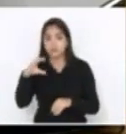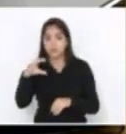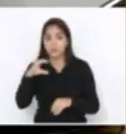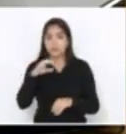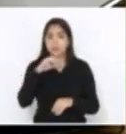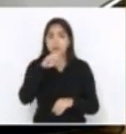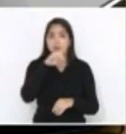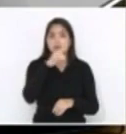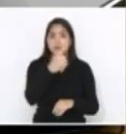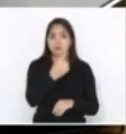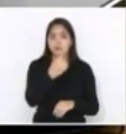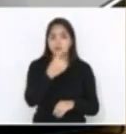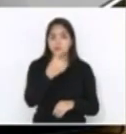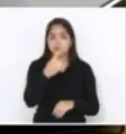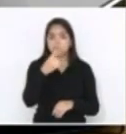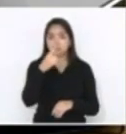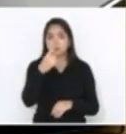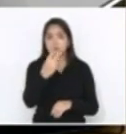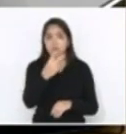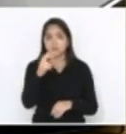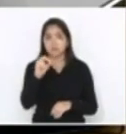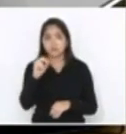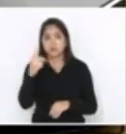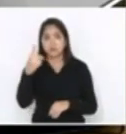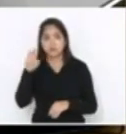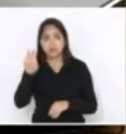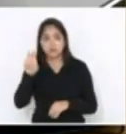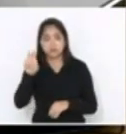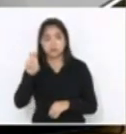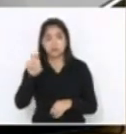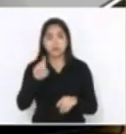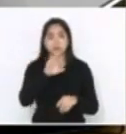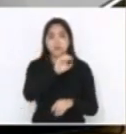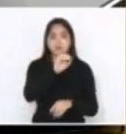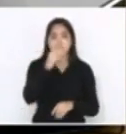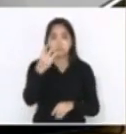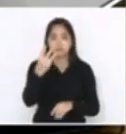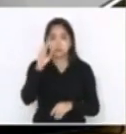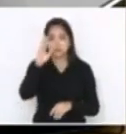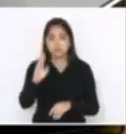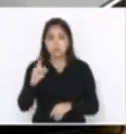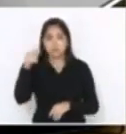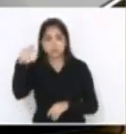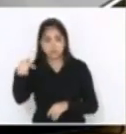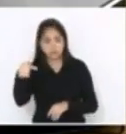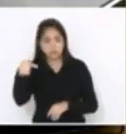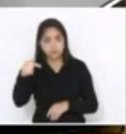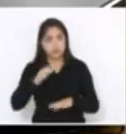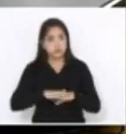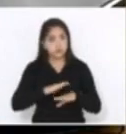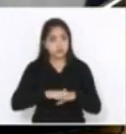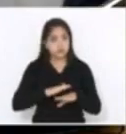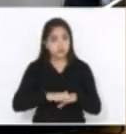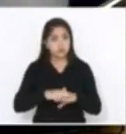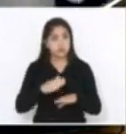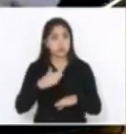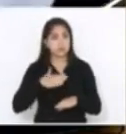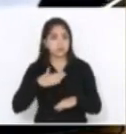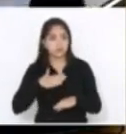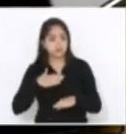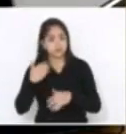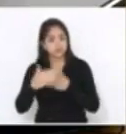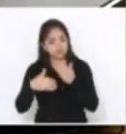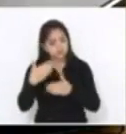2015, de autoria do deputado Alto Chinade, e a PEC 03 de 2017, de autoria deste deputado, conseguisse tramitar